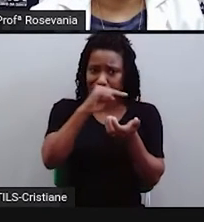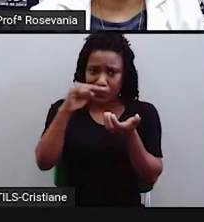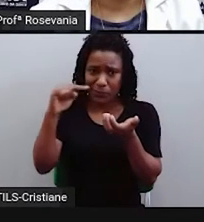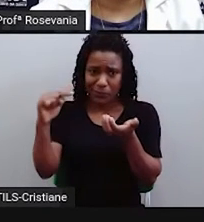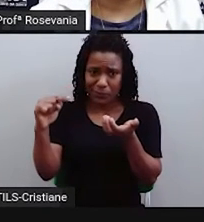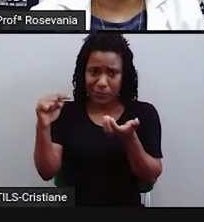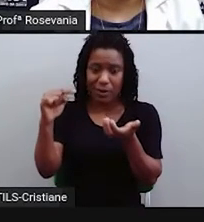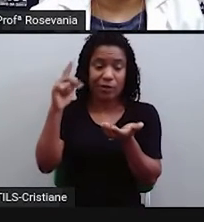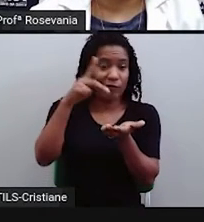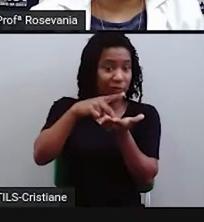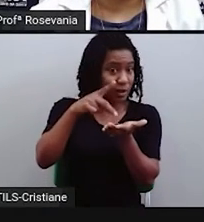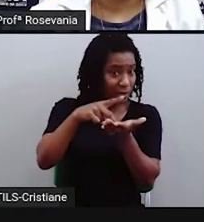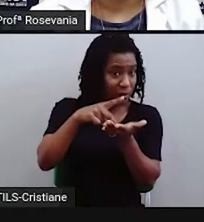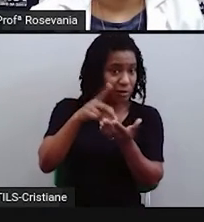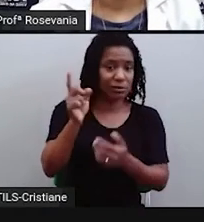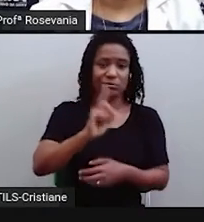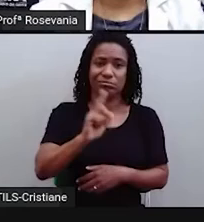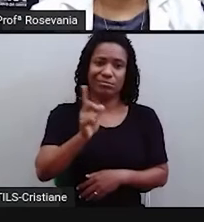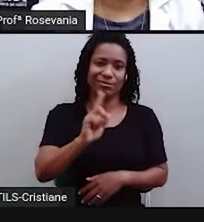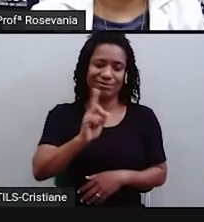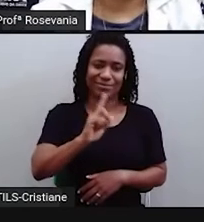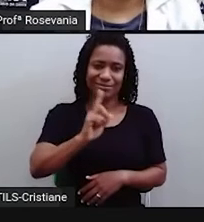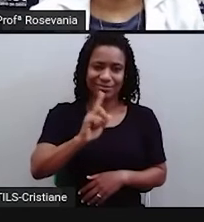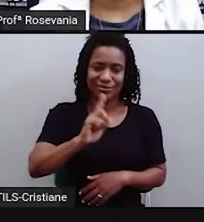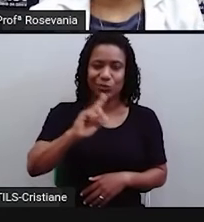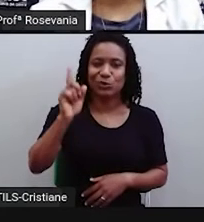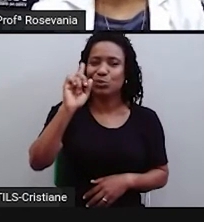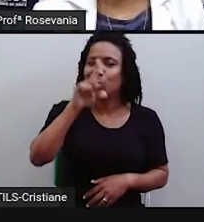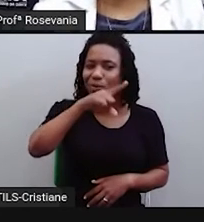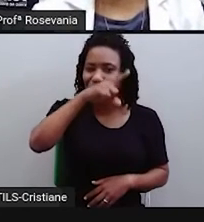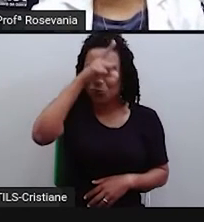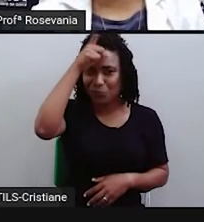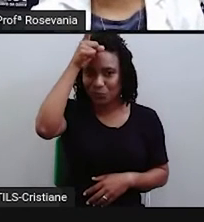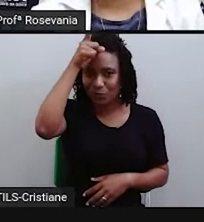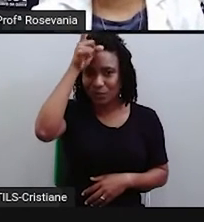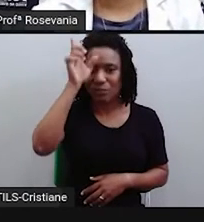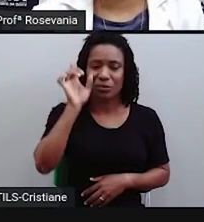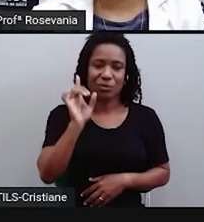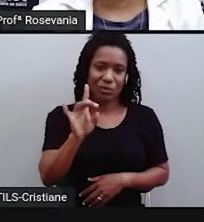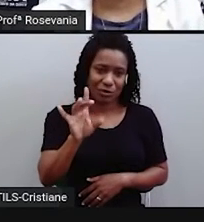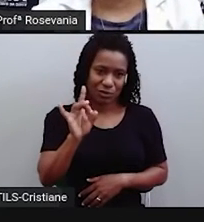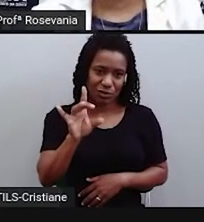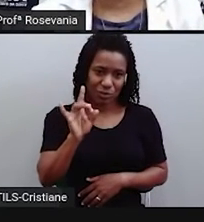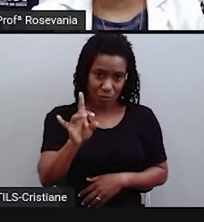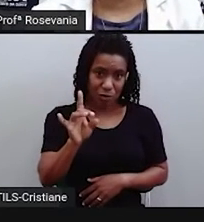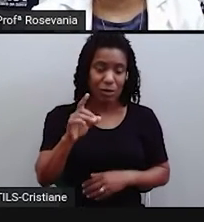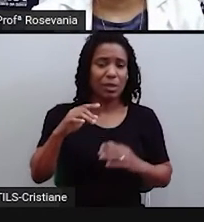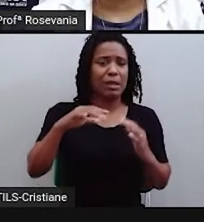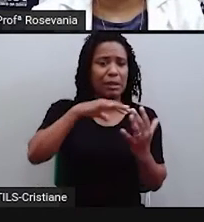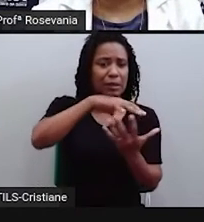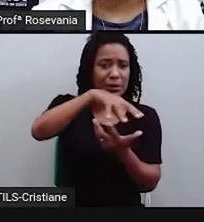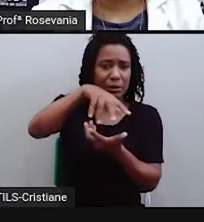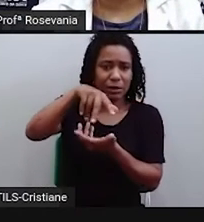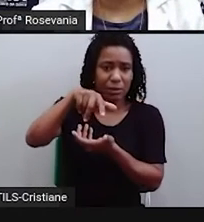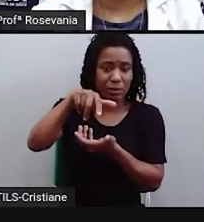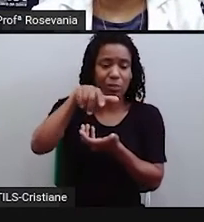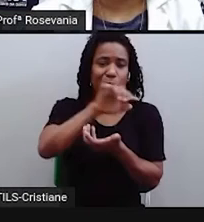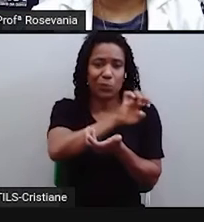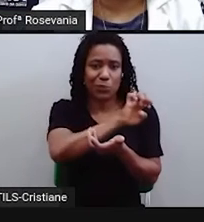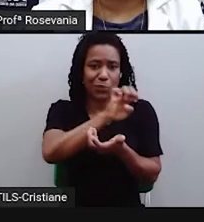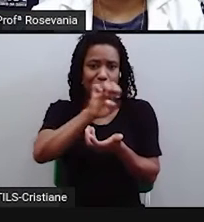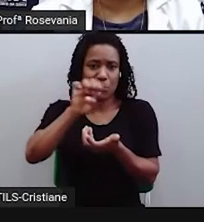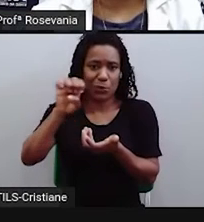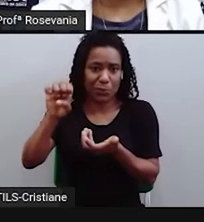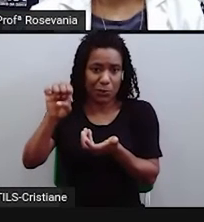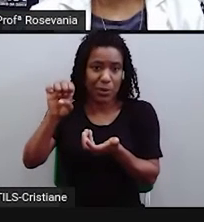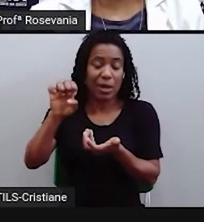Realmente, elas estão aí mesmo só por questão de localização. E elas são traçadas paralelamente à linha do Equador. Então, o que é que